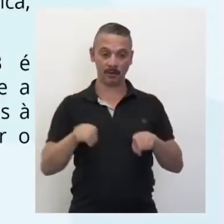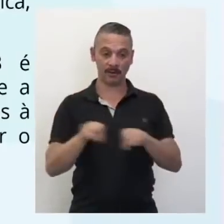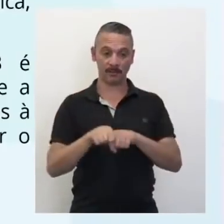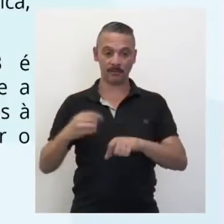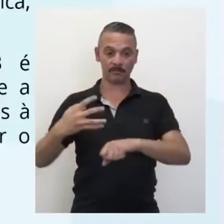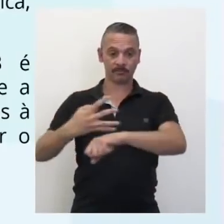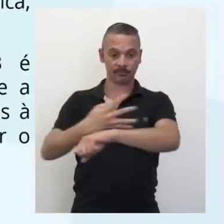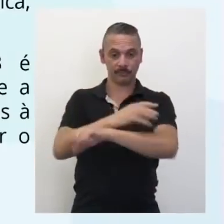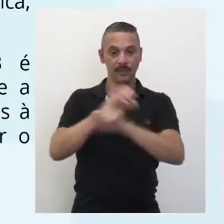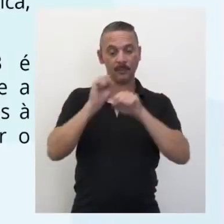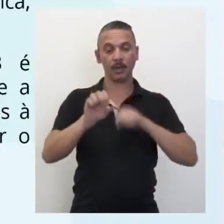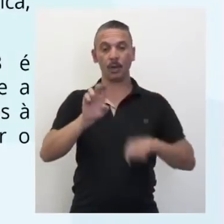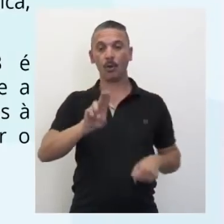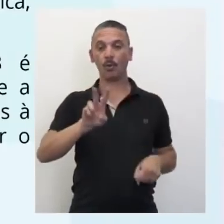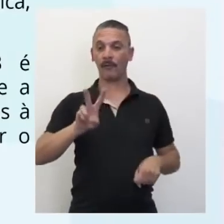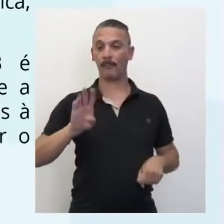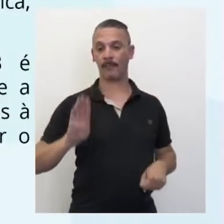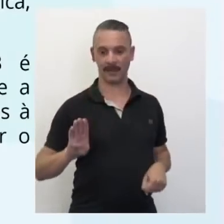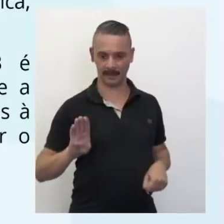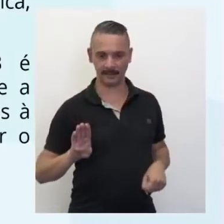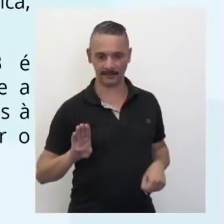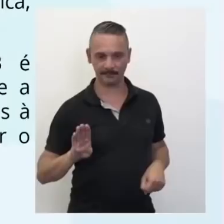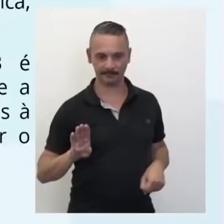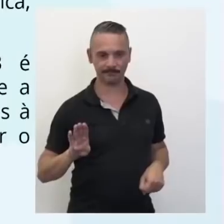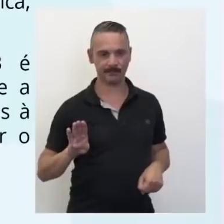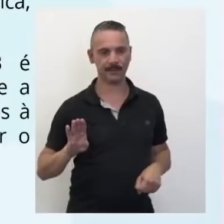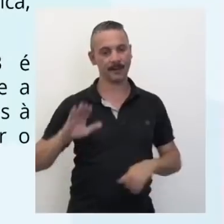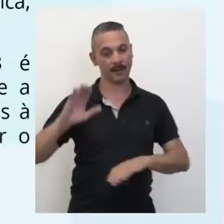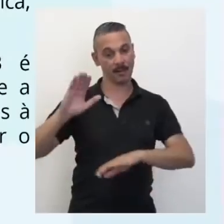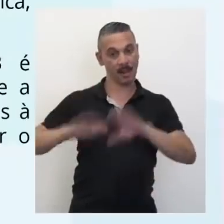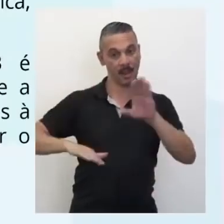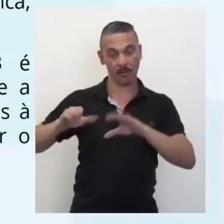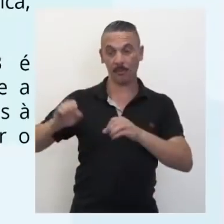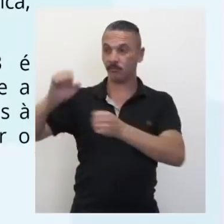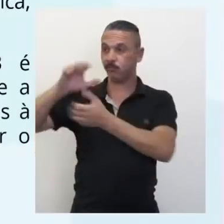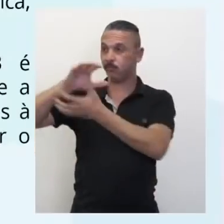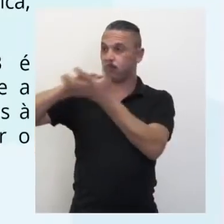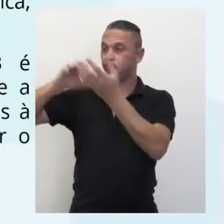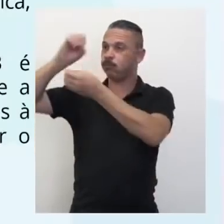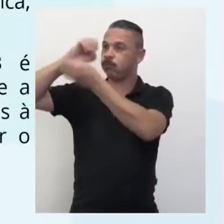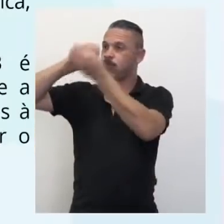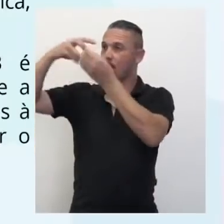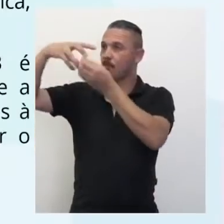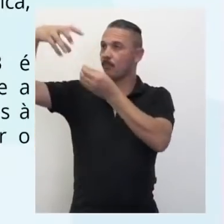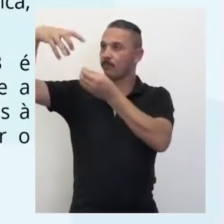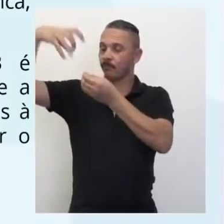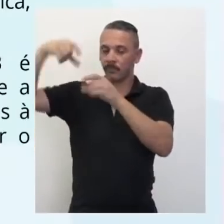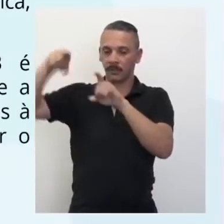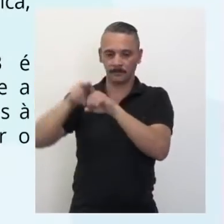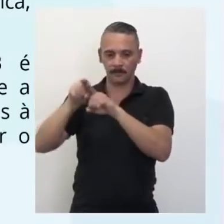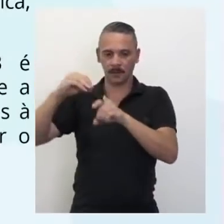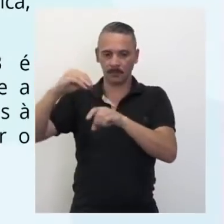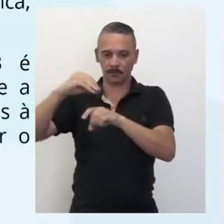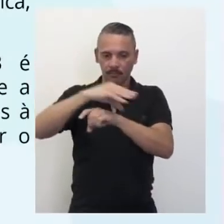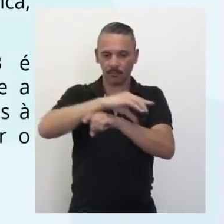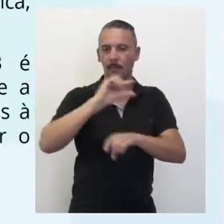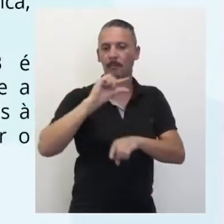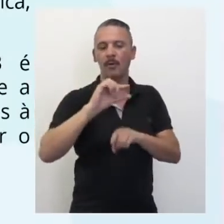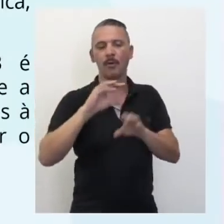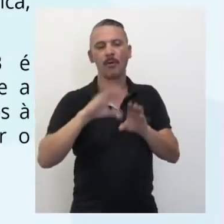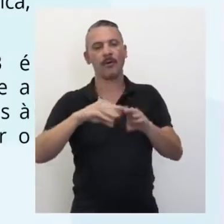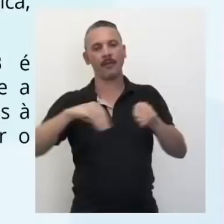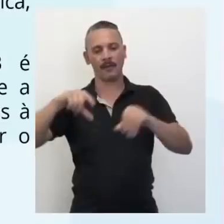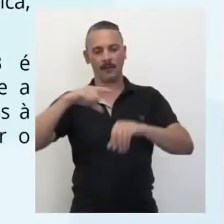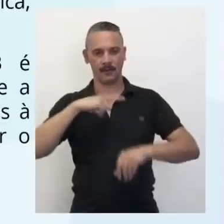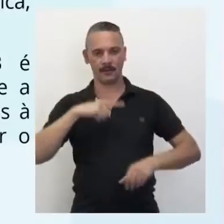classificada aí como UVB, que é parcialmente absorvida pela camada de ozônio e chega um pouquinho aqui na Terra, mas é uma fração pequena,